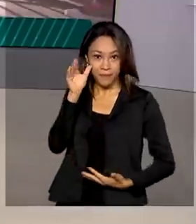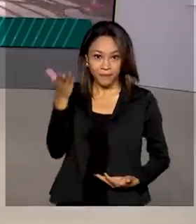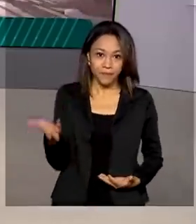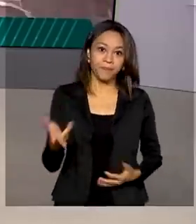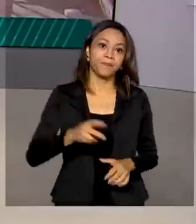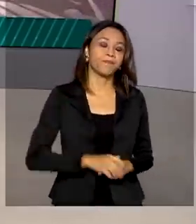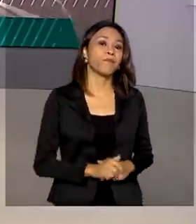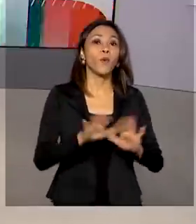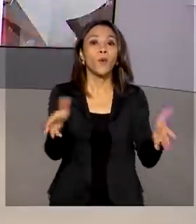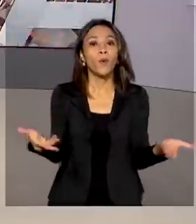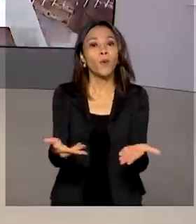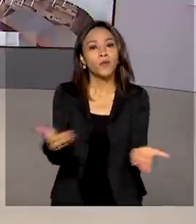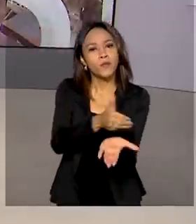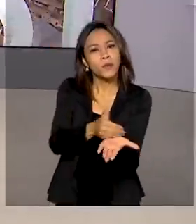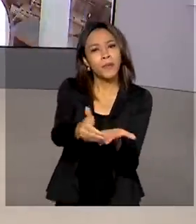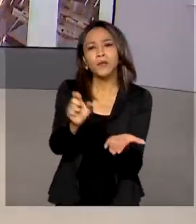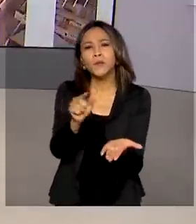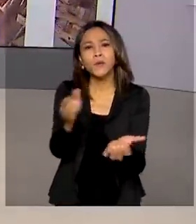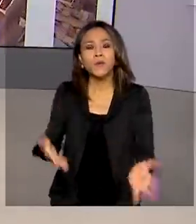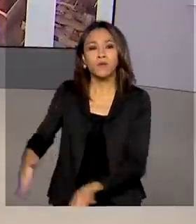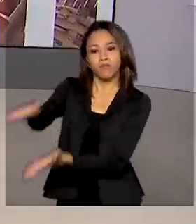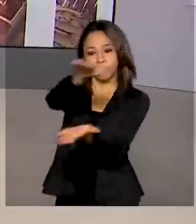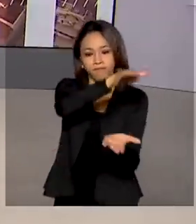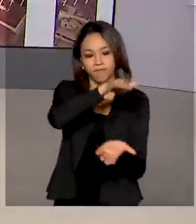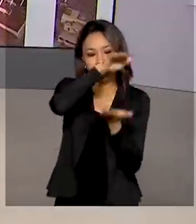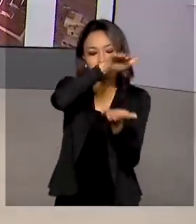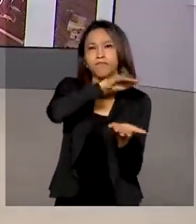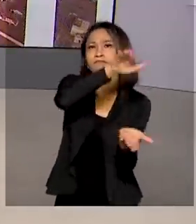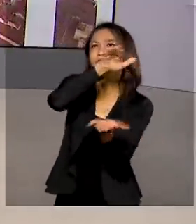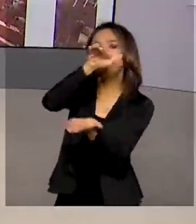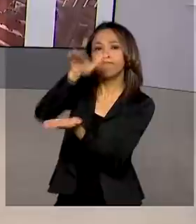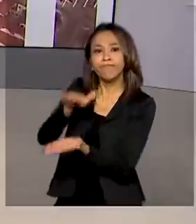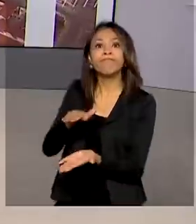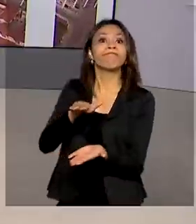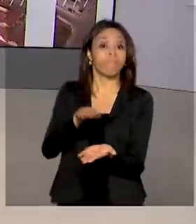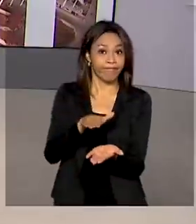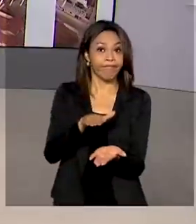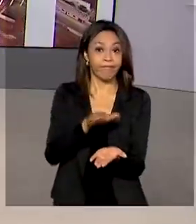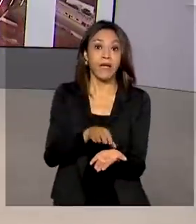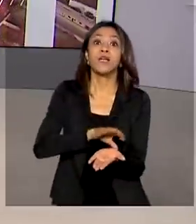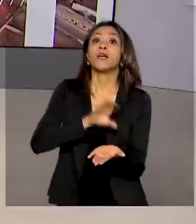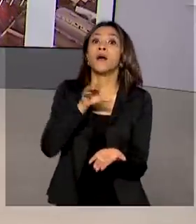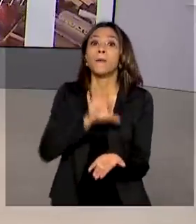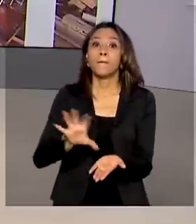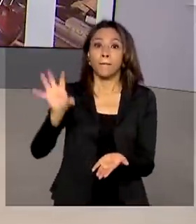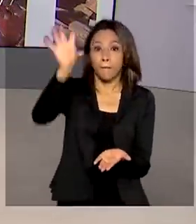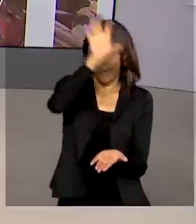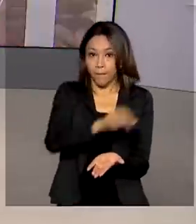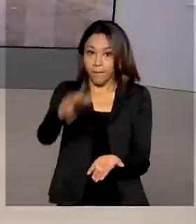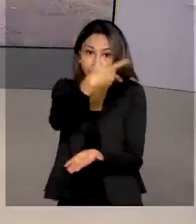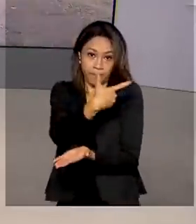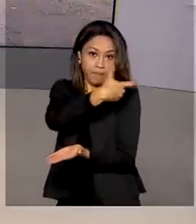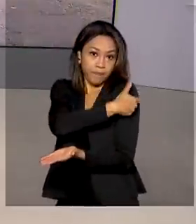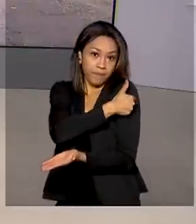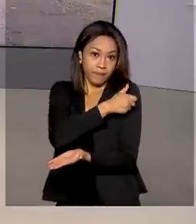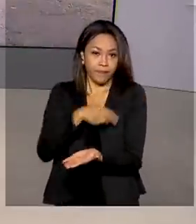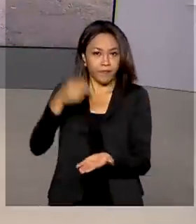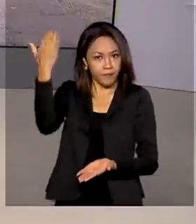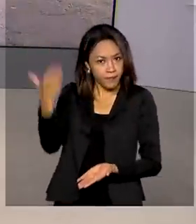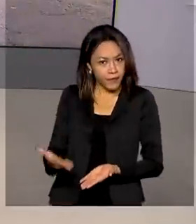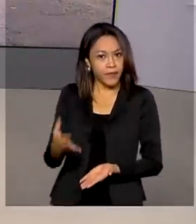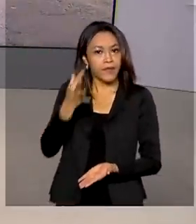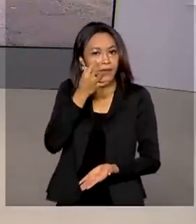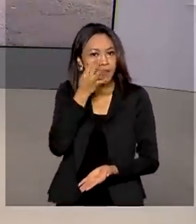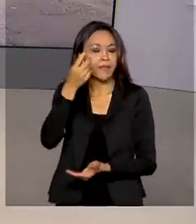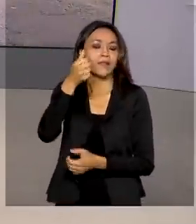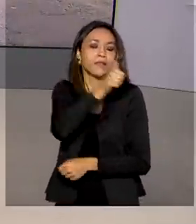Começa hoje uma nova etapa de distribuição de vacinas em todas as regiões do Brasil. O repórter Tiago Pimenta está ao vivo no Rio de Janeiro